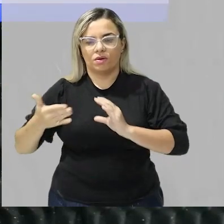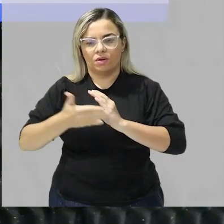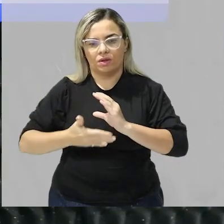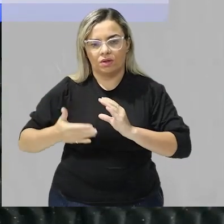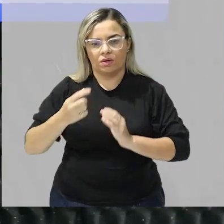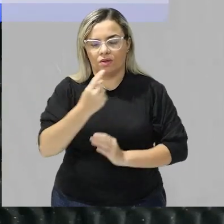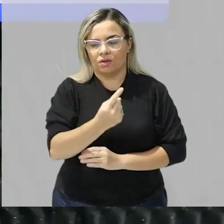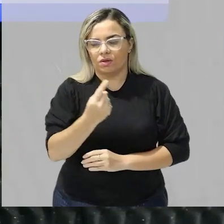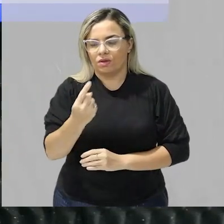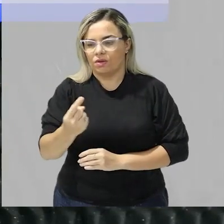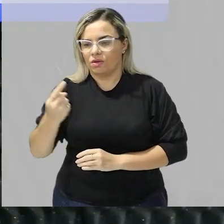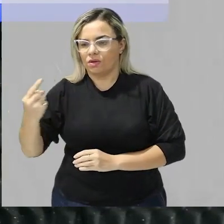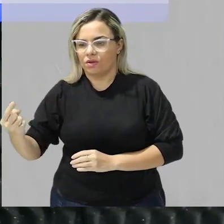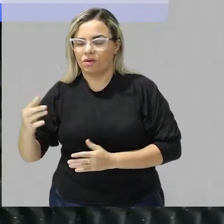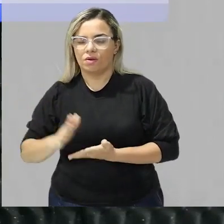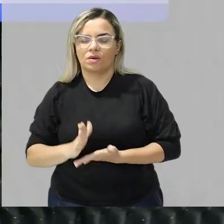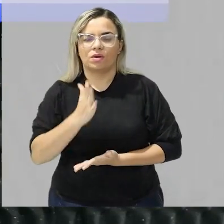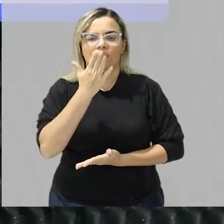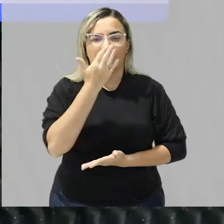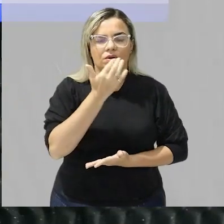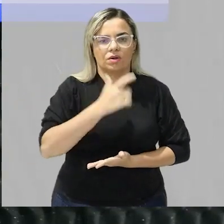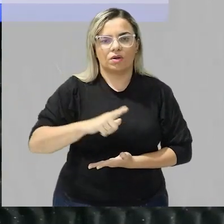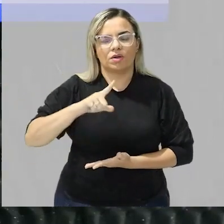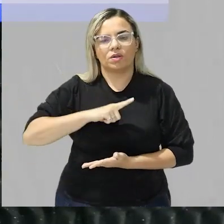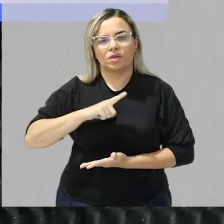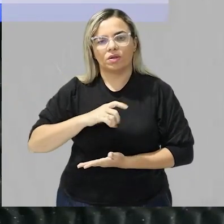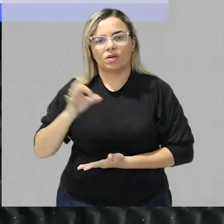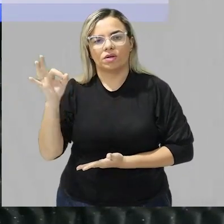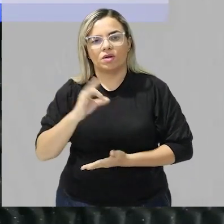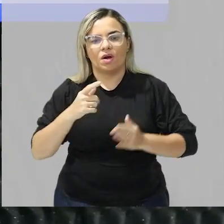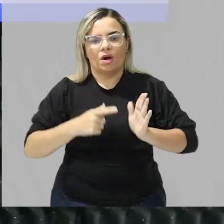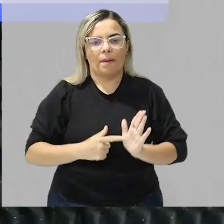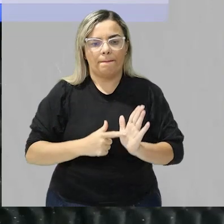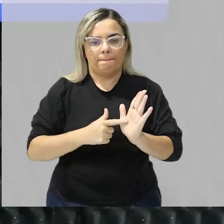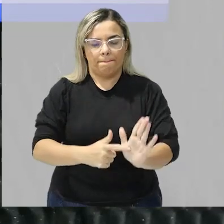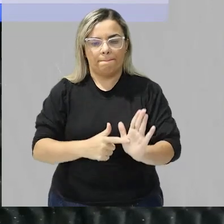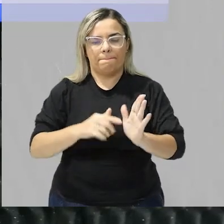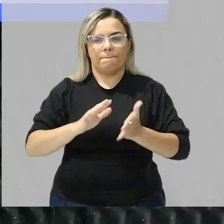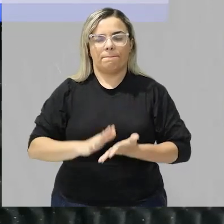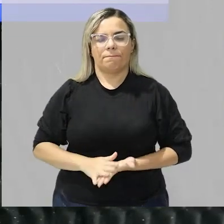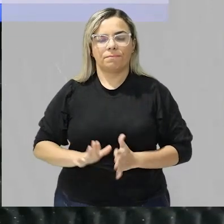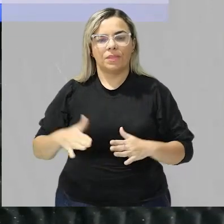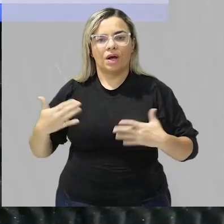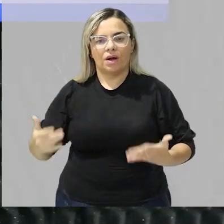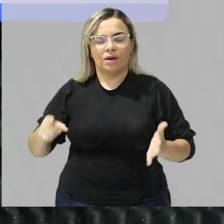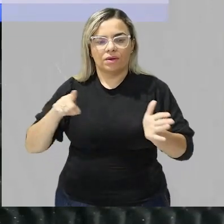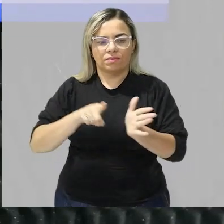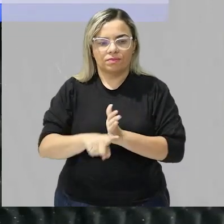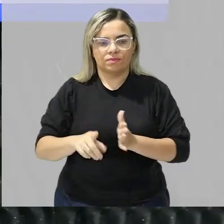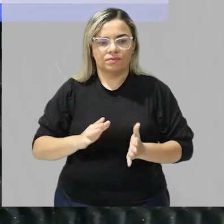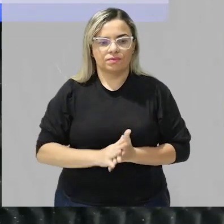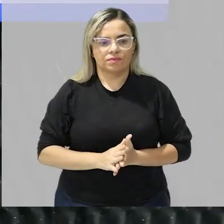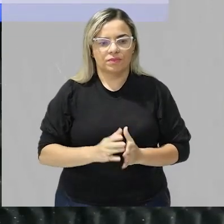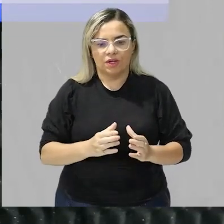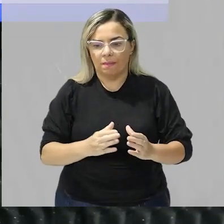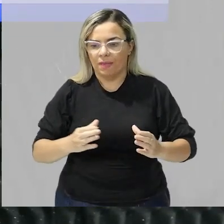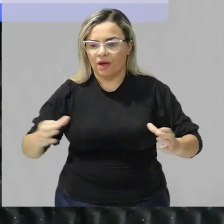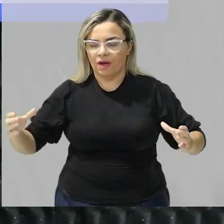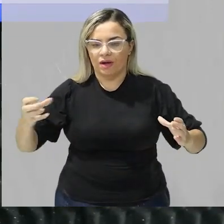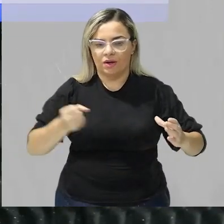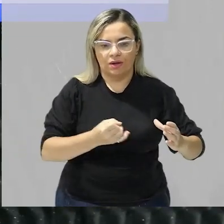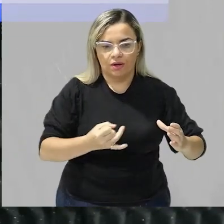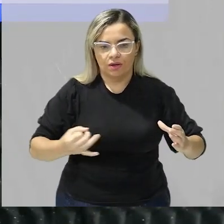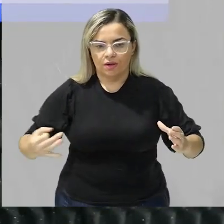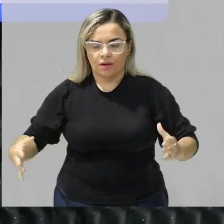um desses alimentos tem essas porcentagens certo aí ele pergunta a maior quantidade de